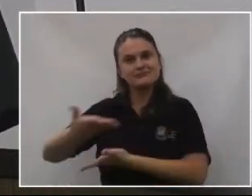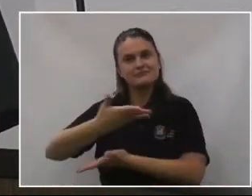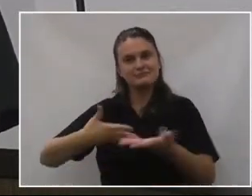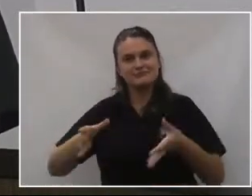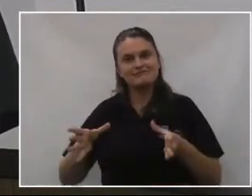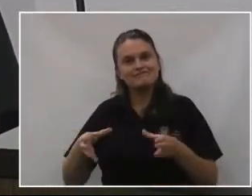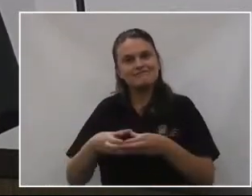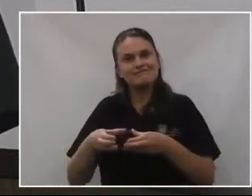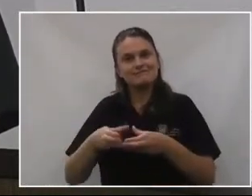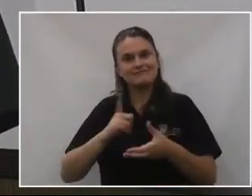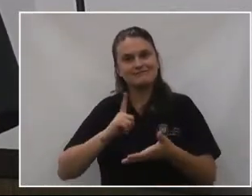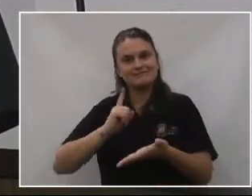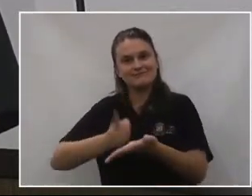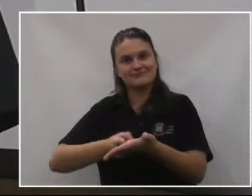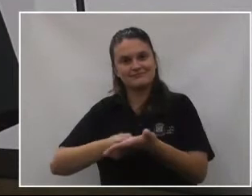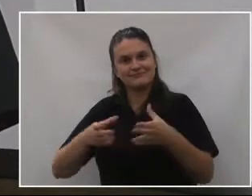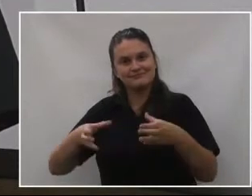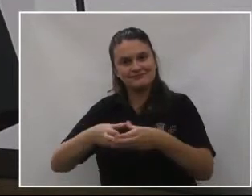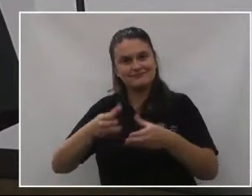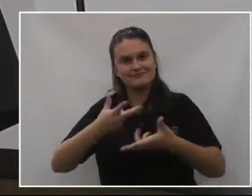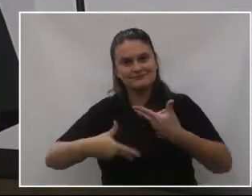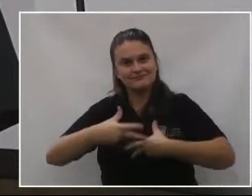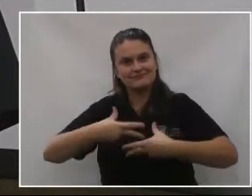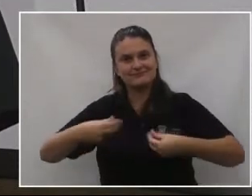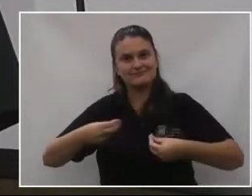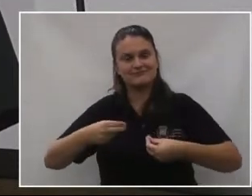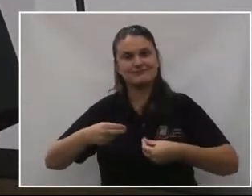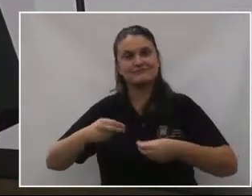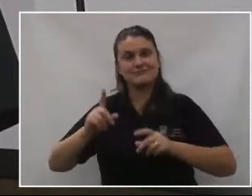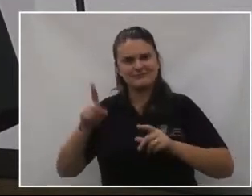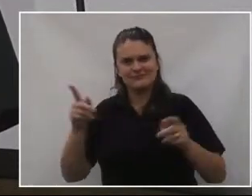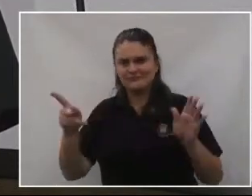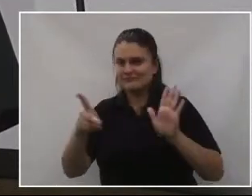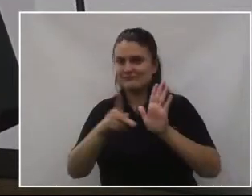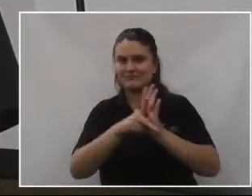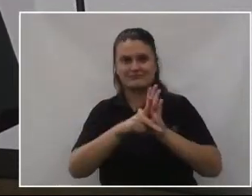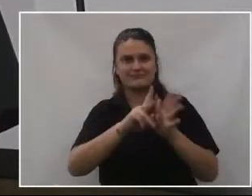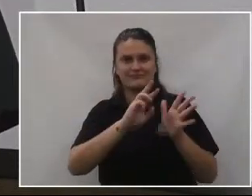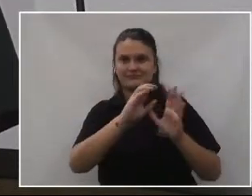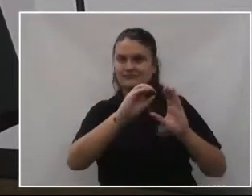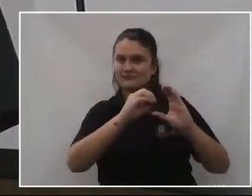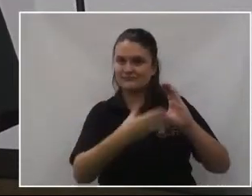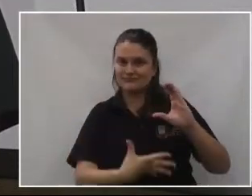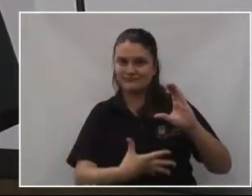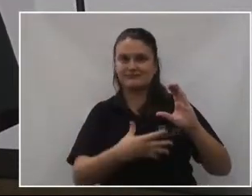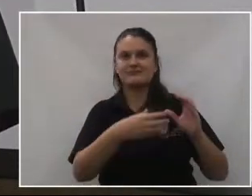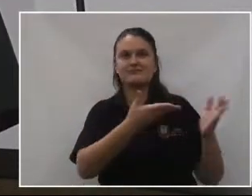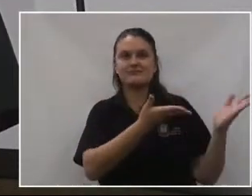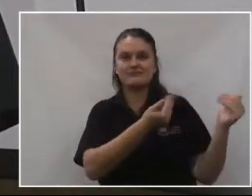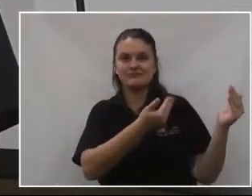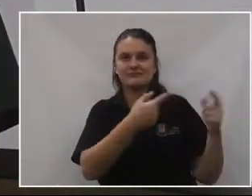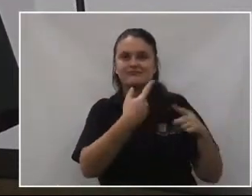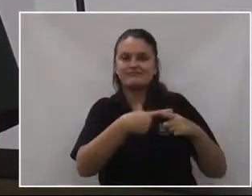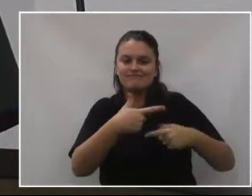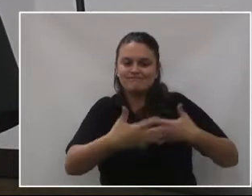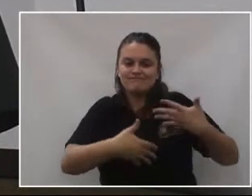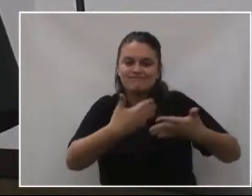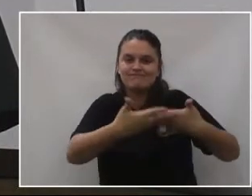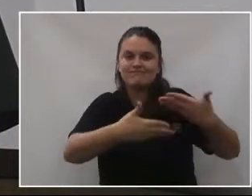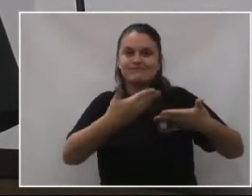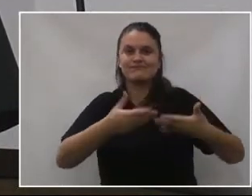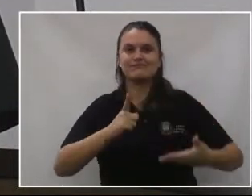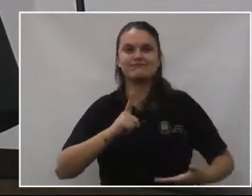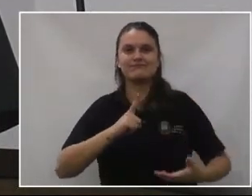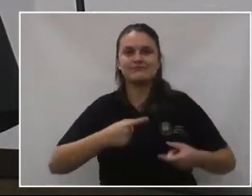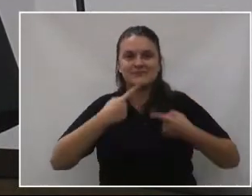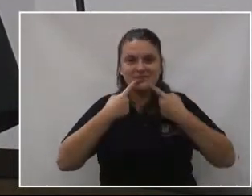comprometido com o movimento escoteiro, que é feito para os jovens, feito por jovens, cuja engrenagem é a vitalidade das